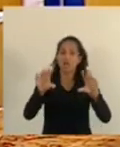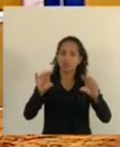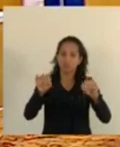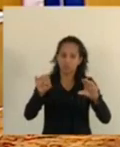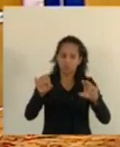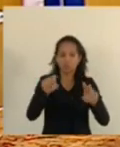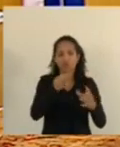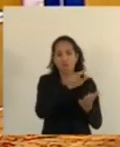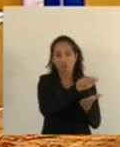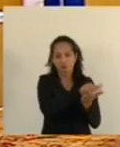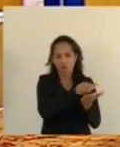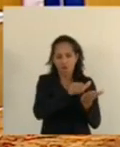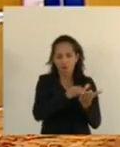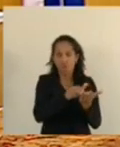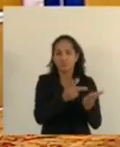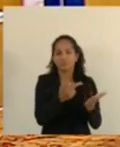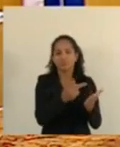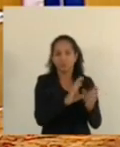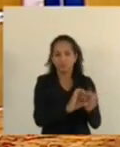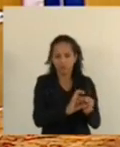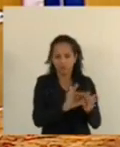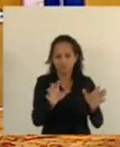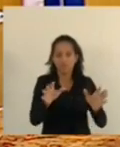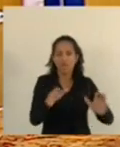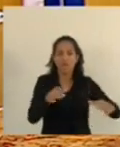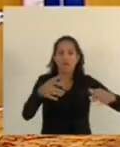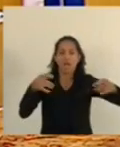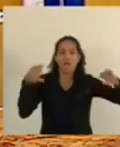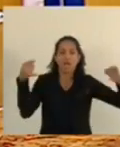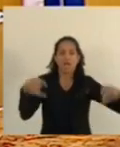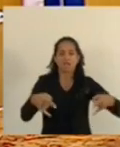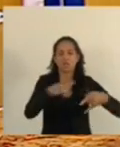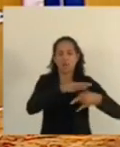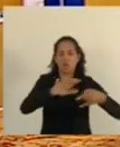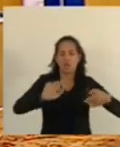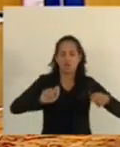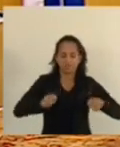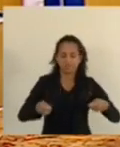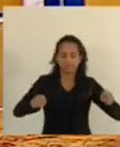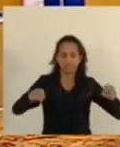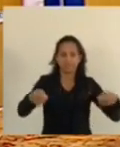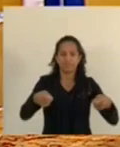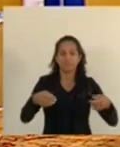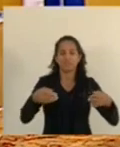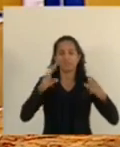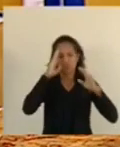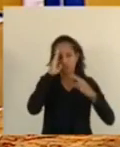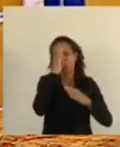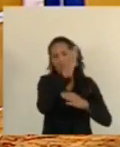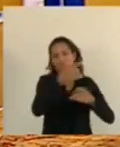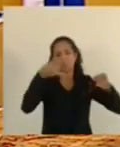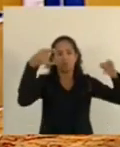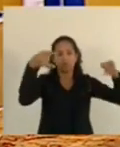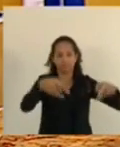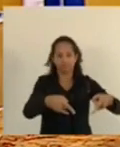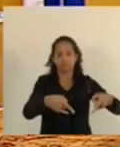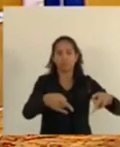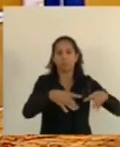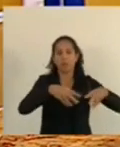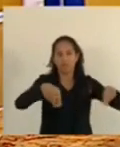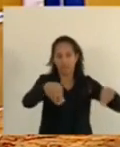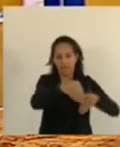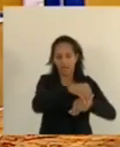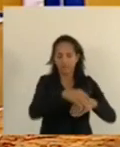liberados e levados, lacrados, cachorros lacrados, direto para o sepultamento. Desde o primeiro dia, Teodorico Ferraço,